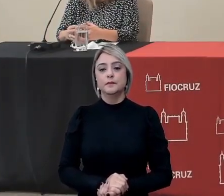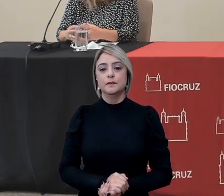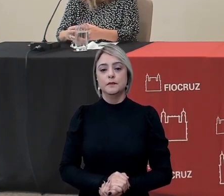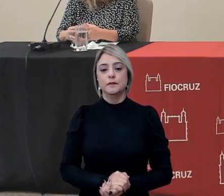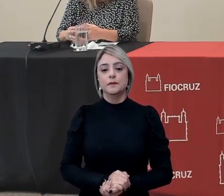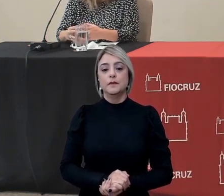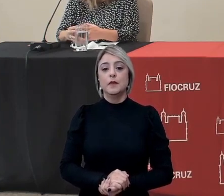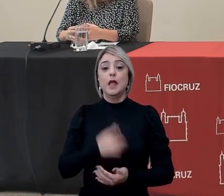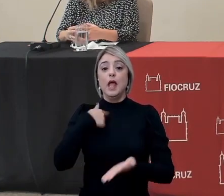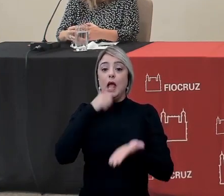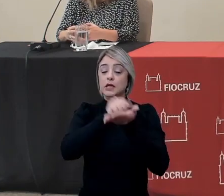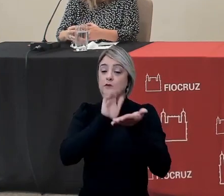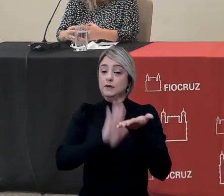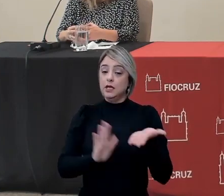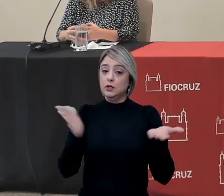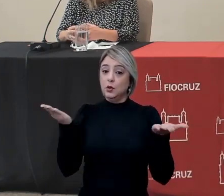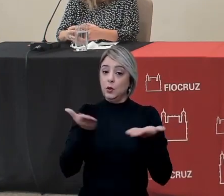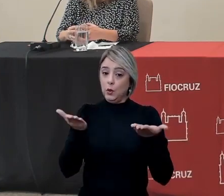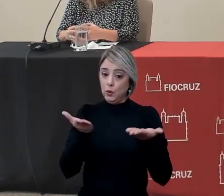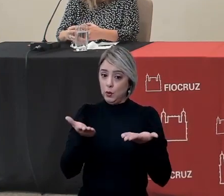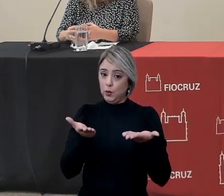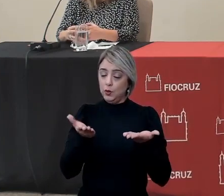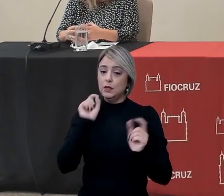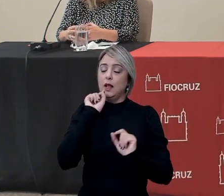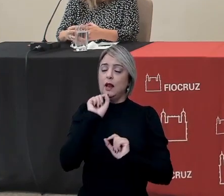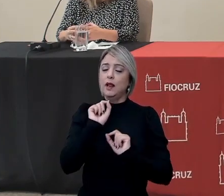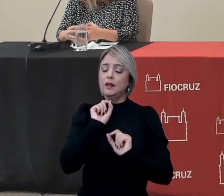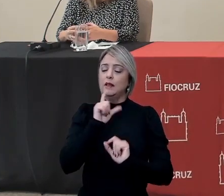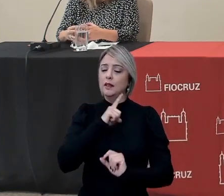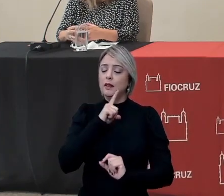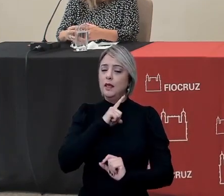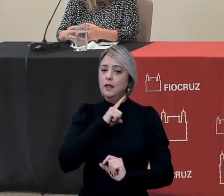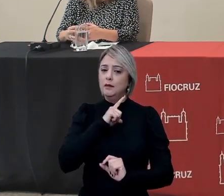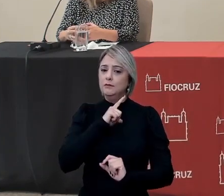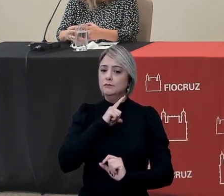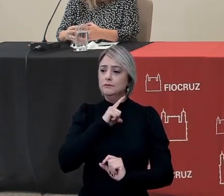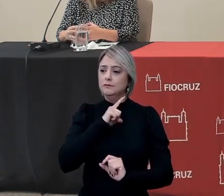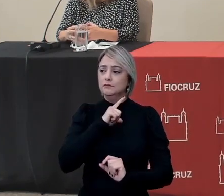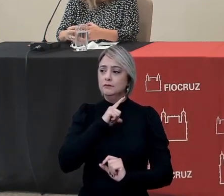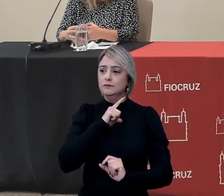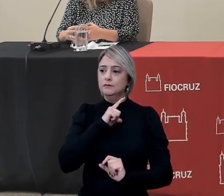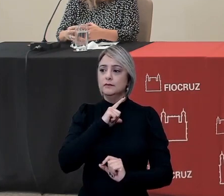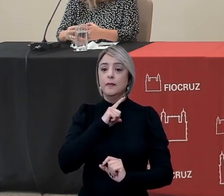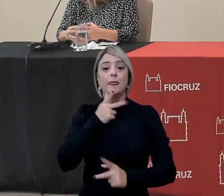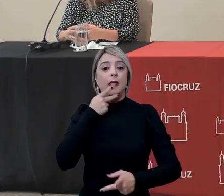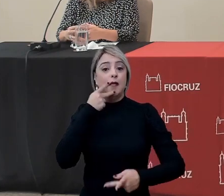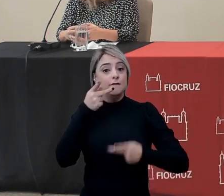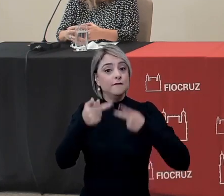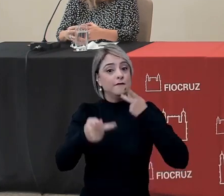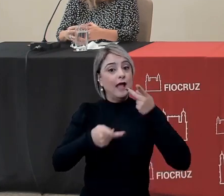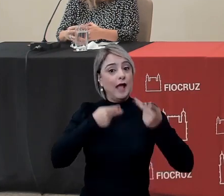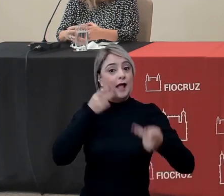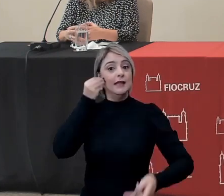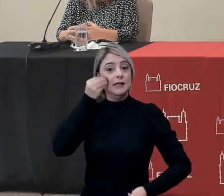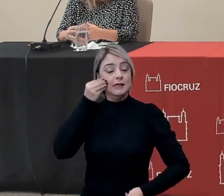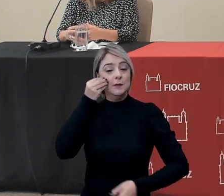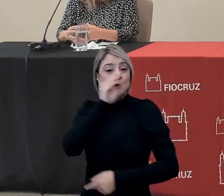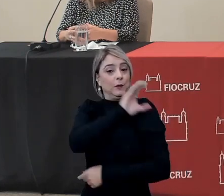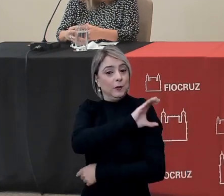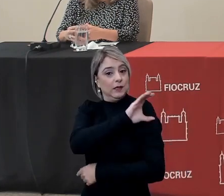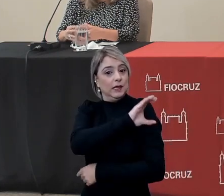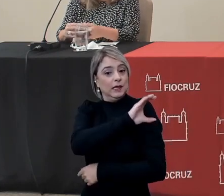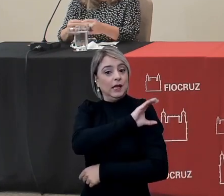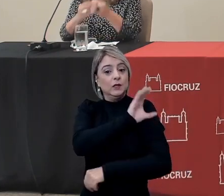A atividade de hoje, ela tem falas dos coordenadores